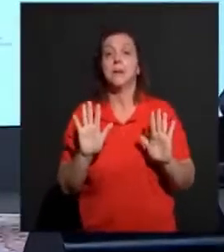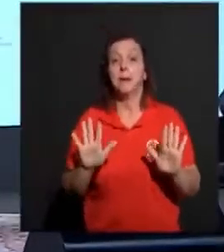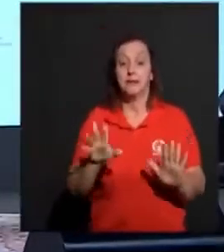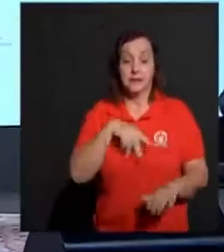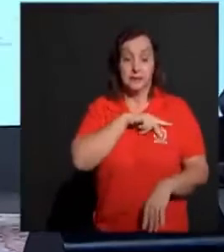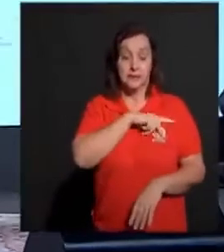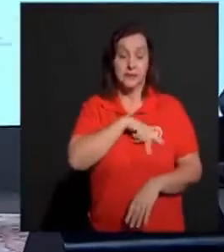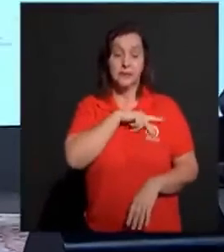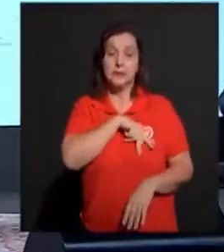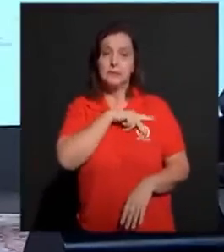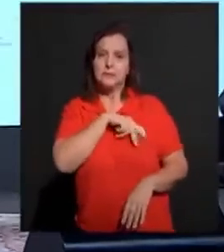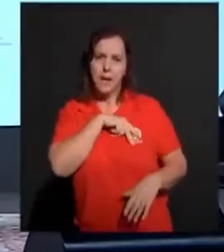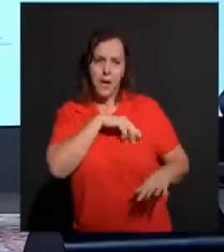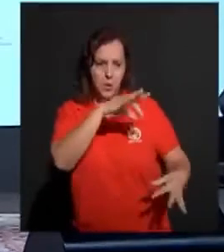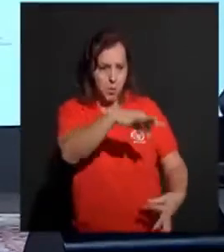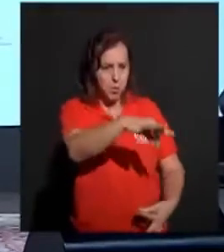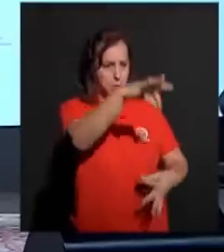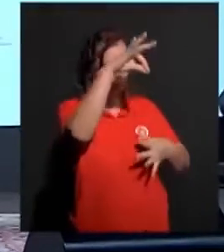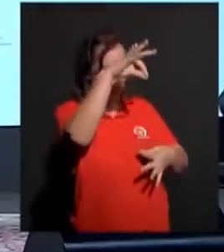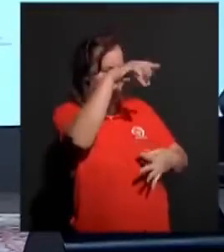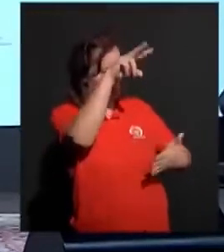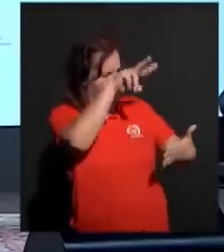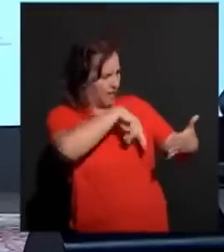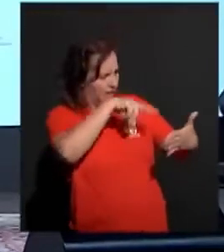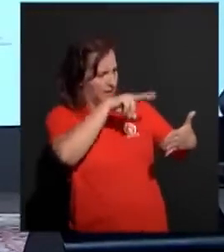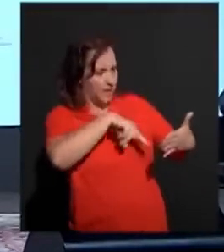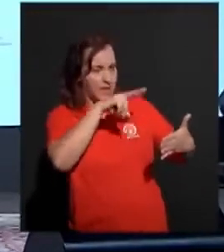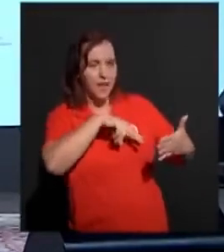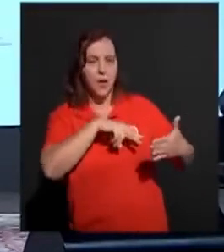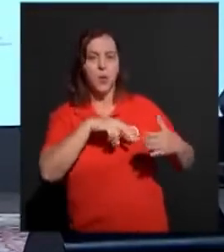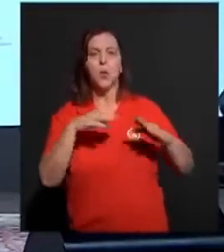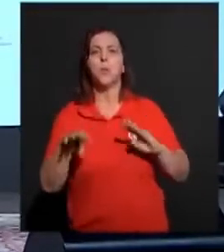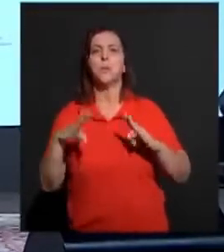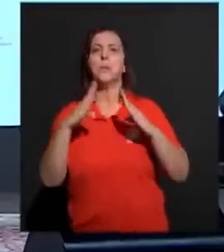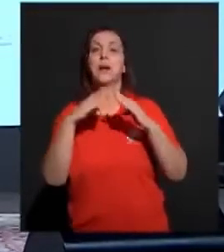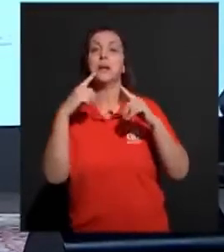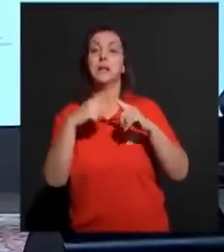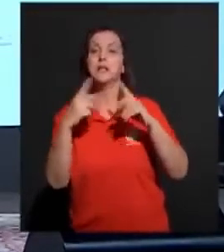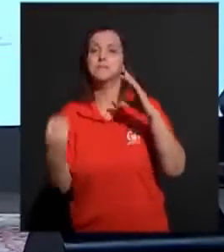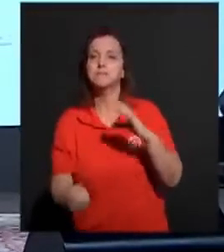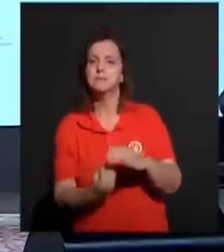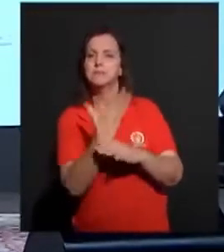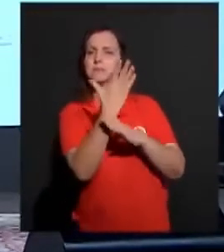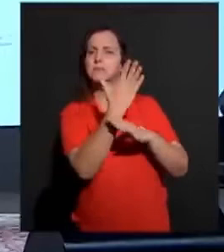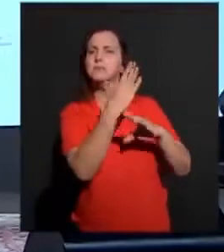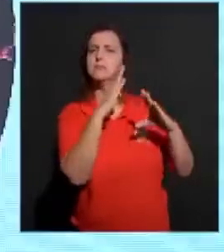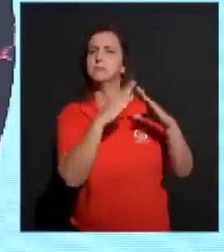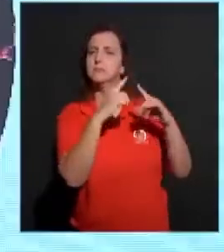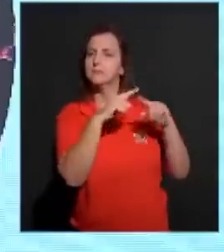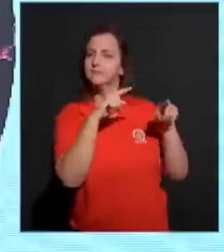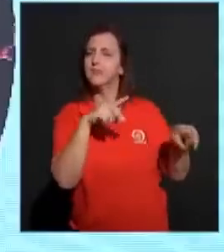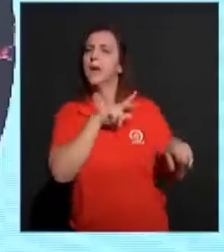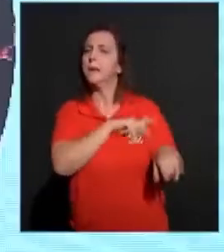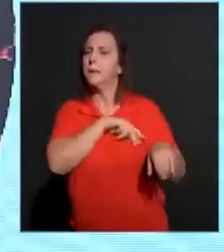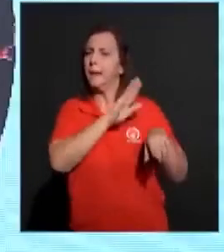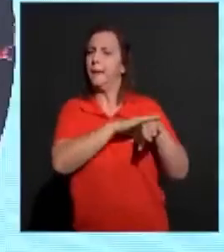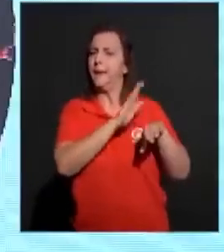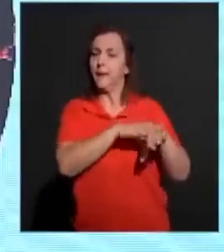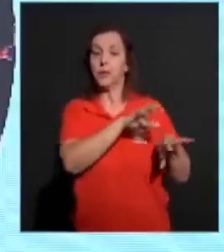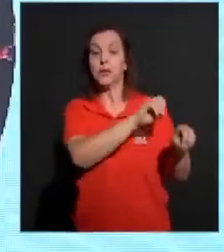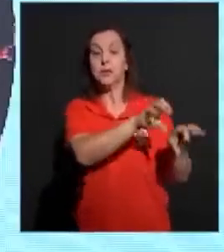Paulo, ele recebe um relatório sobre uma igreja que ele havia implantado. Paulo havia implantado essa igreja. Paulo havia